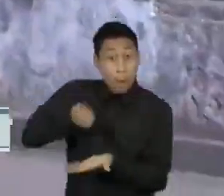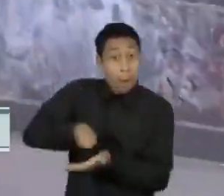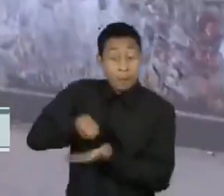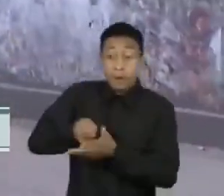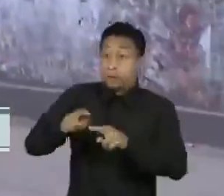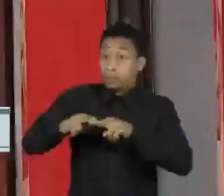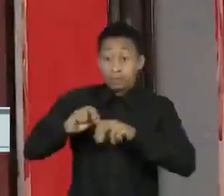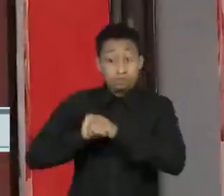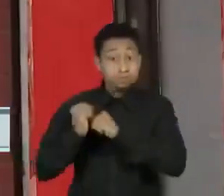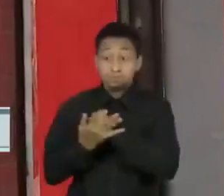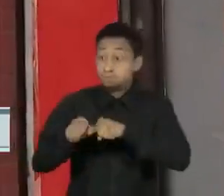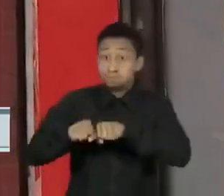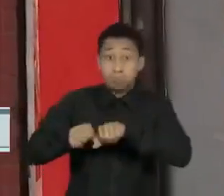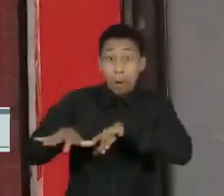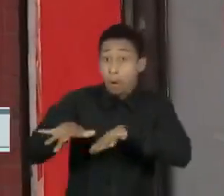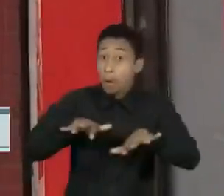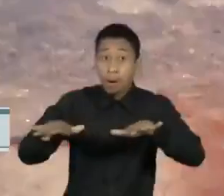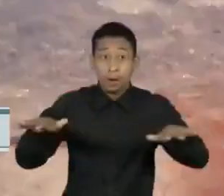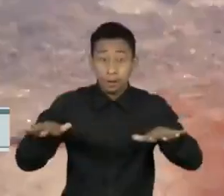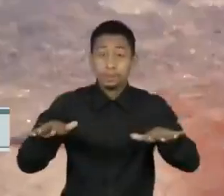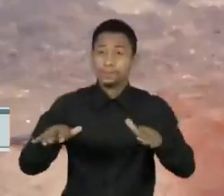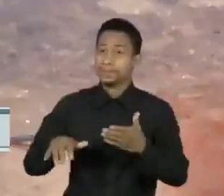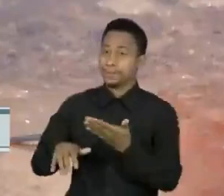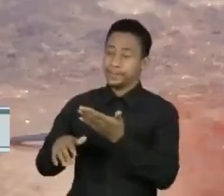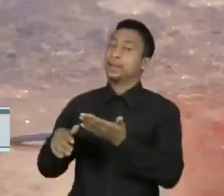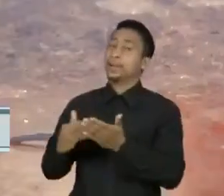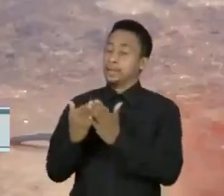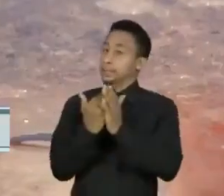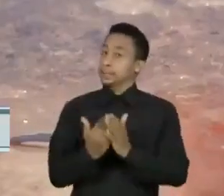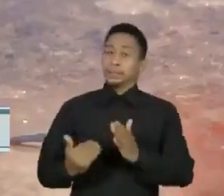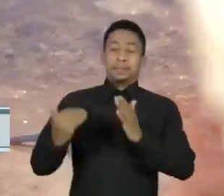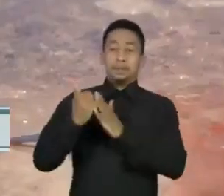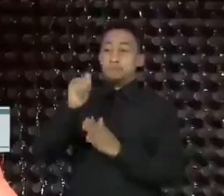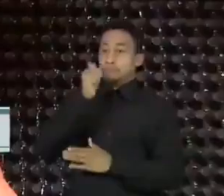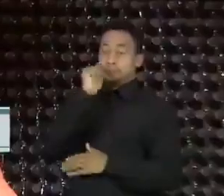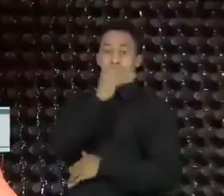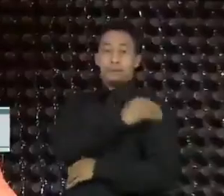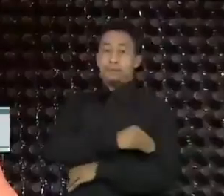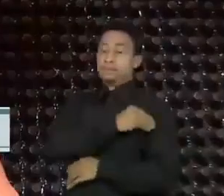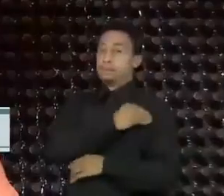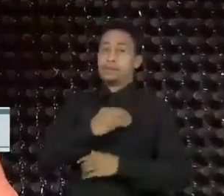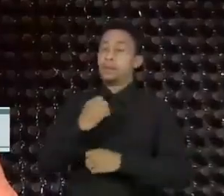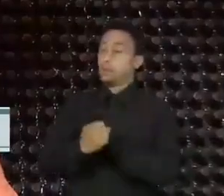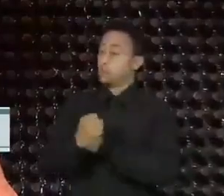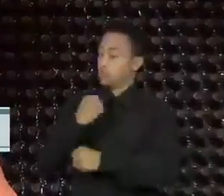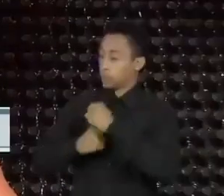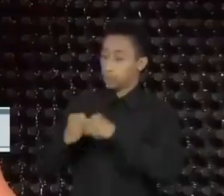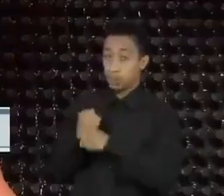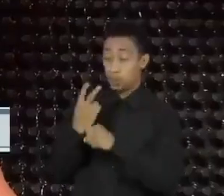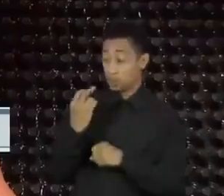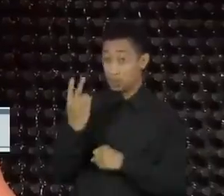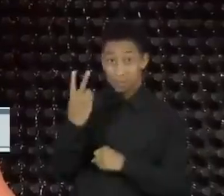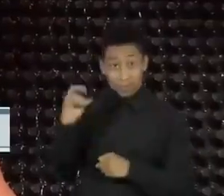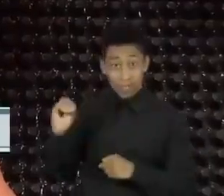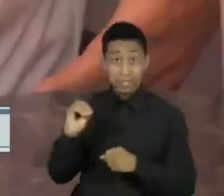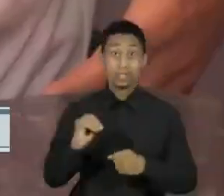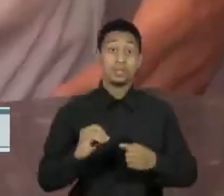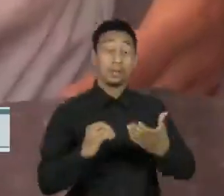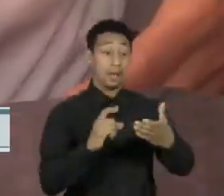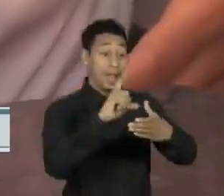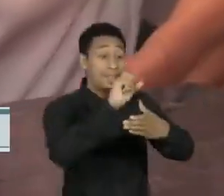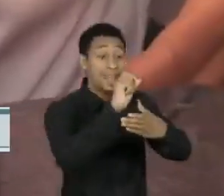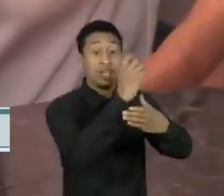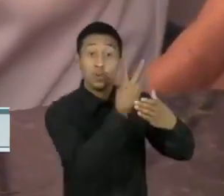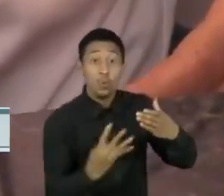pode ser um dos fatores que explicam o alto consumo de álcool em 2020 para 4 em cada 10 brasileiros,